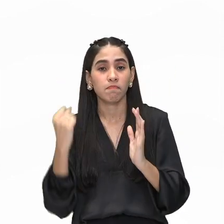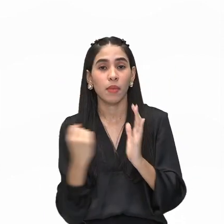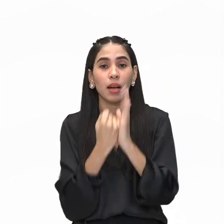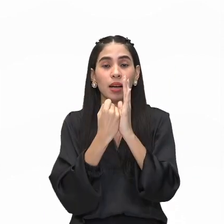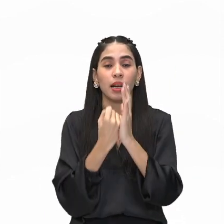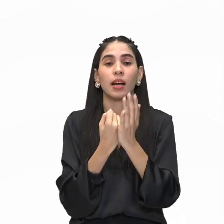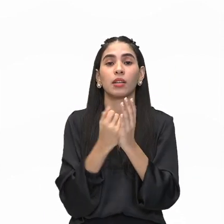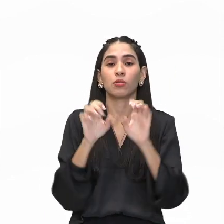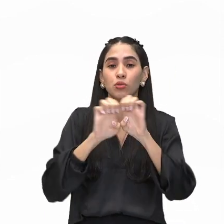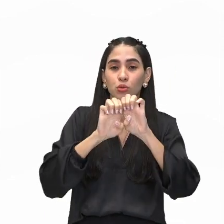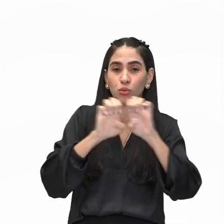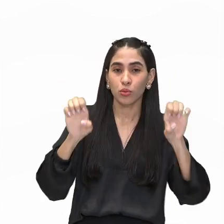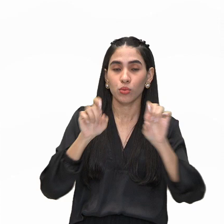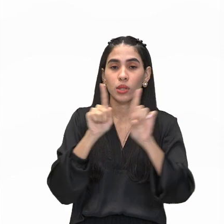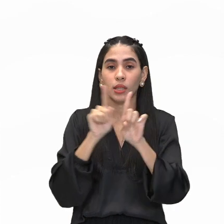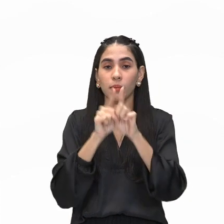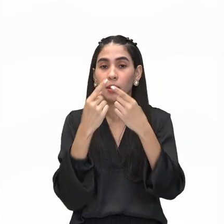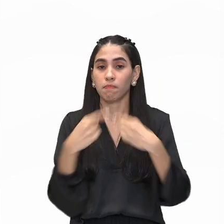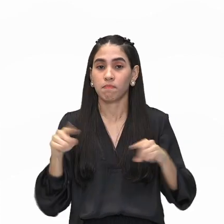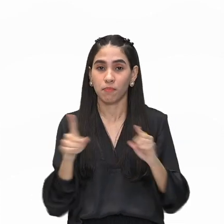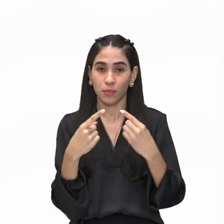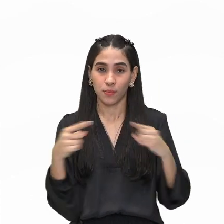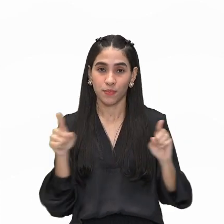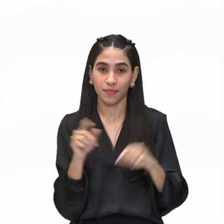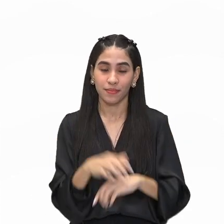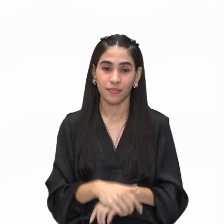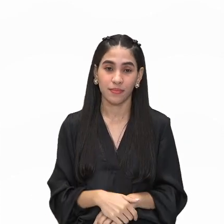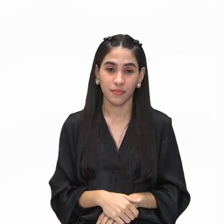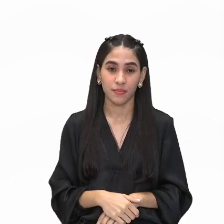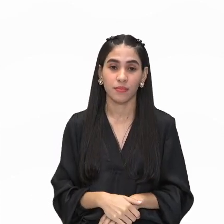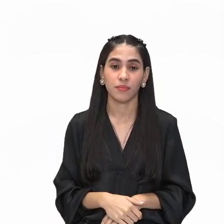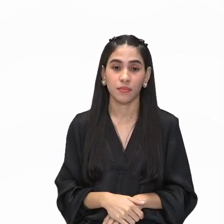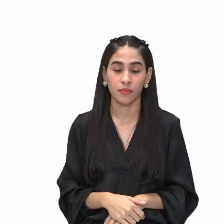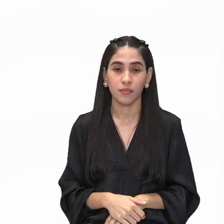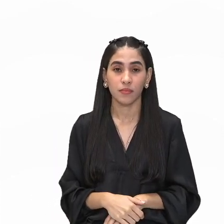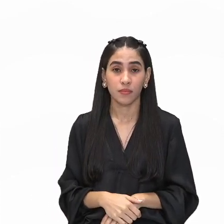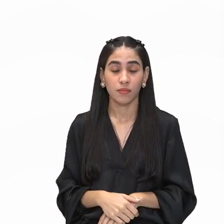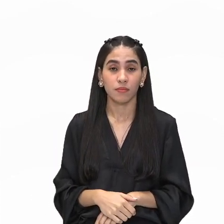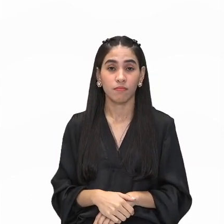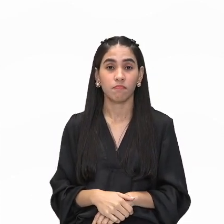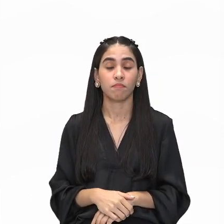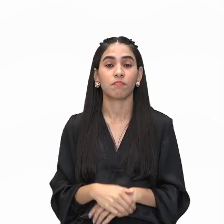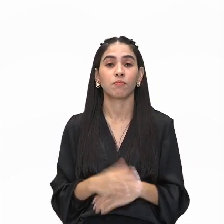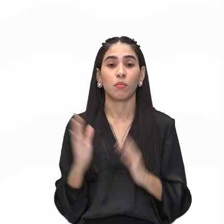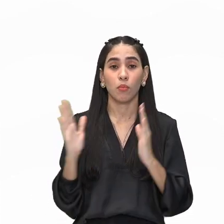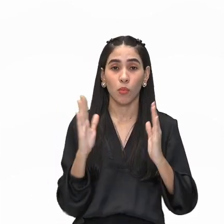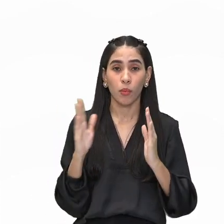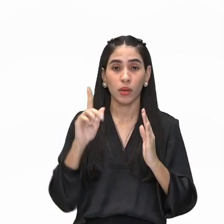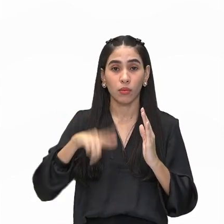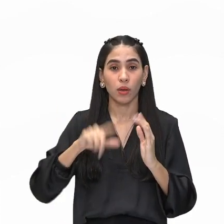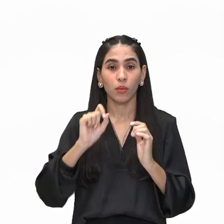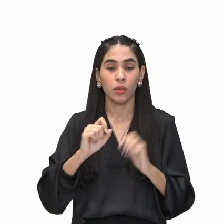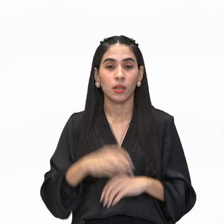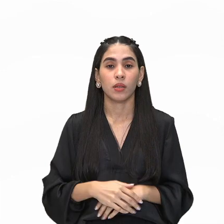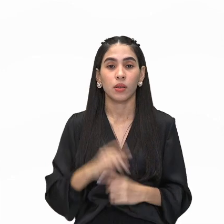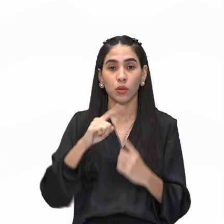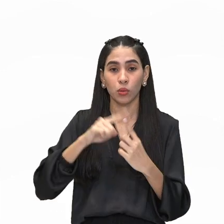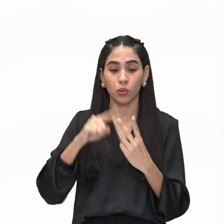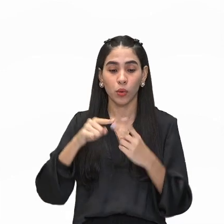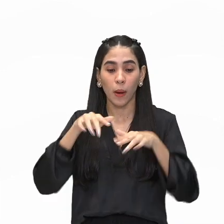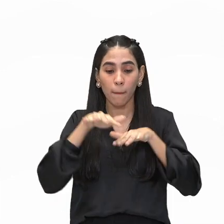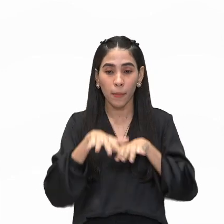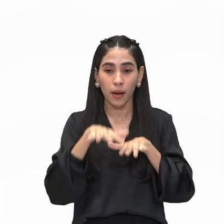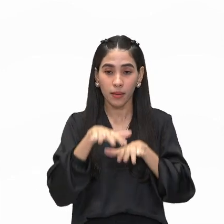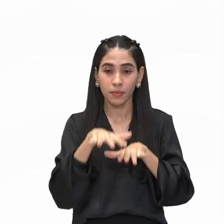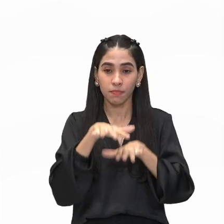estética e pela musicalidade. O momento de maior destaque consiste na saída às ruas para desfiles